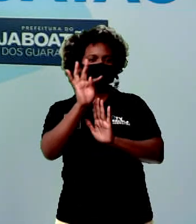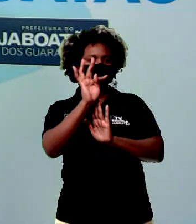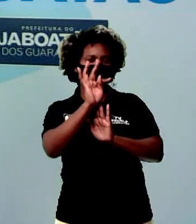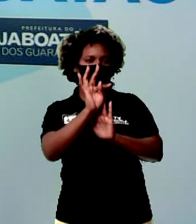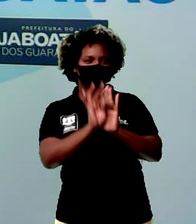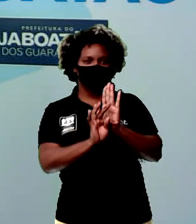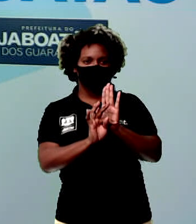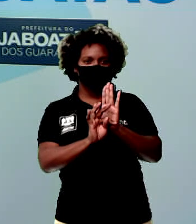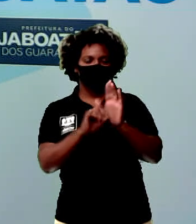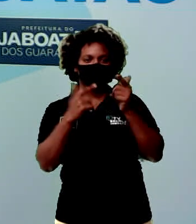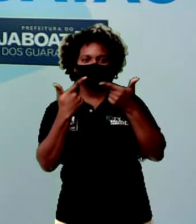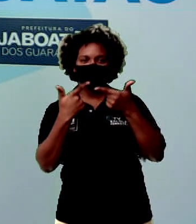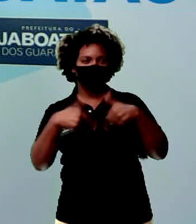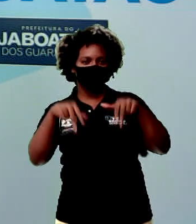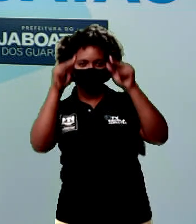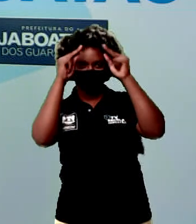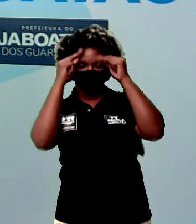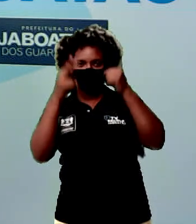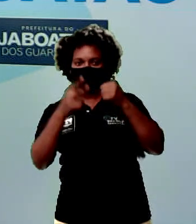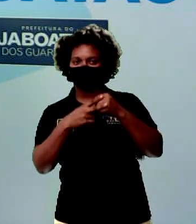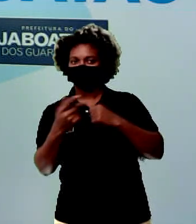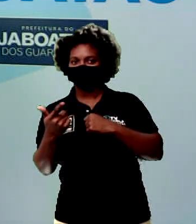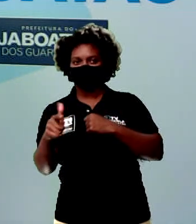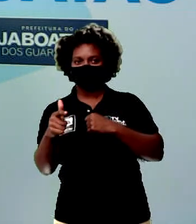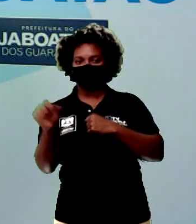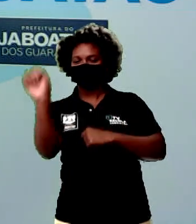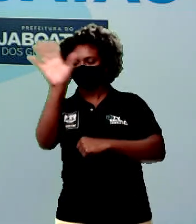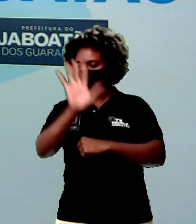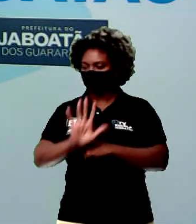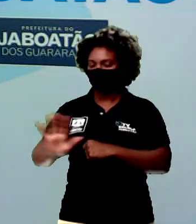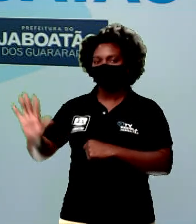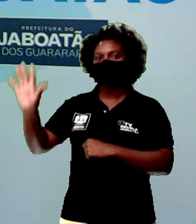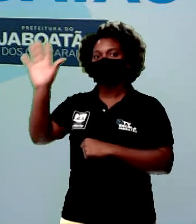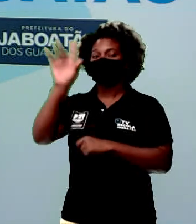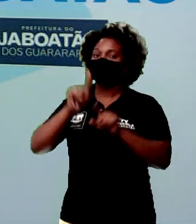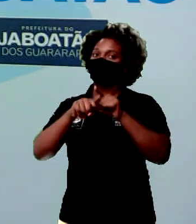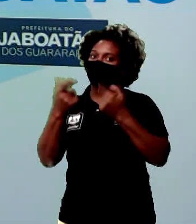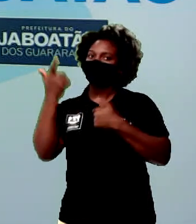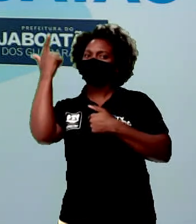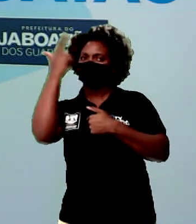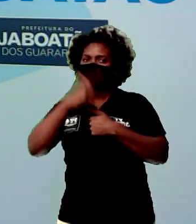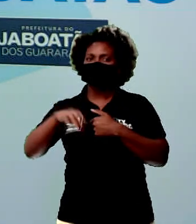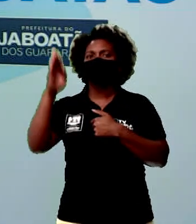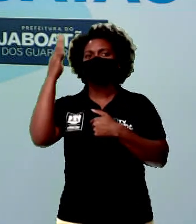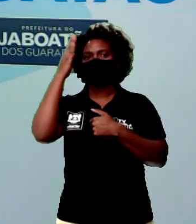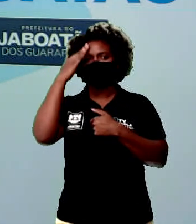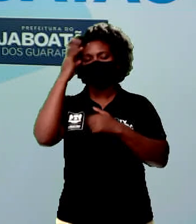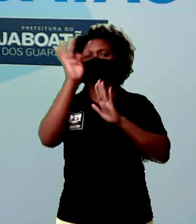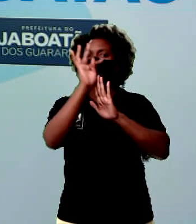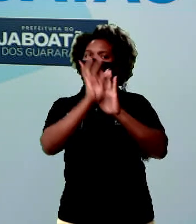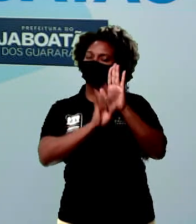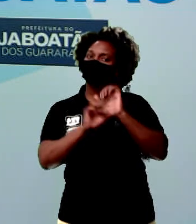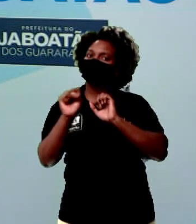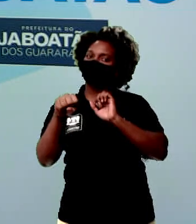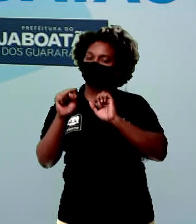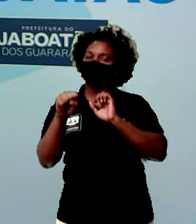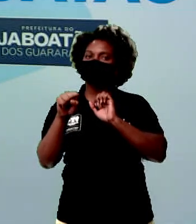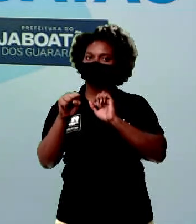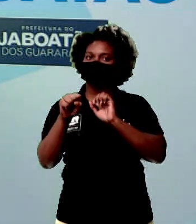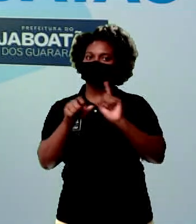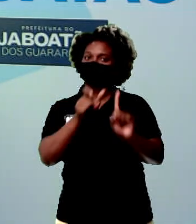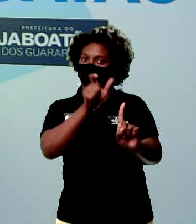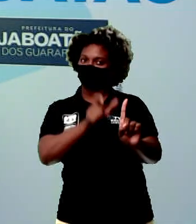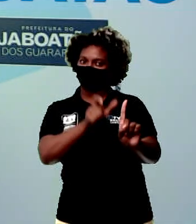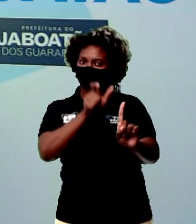não verbal. Mas a gente consegue compreender o texto. A personagem